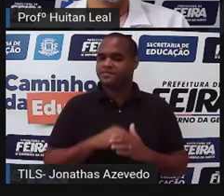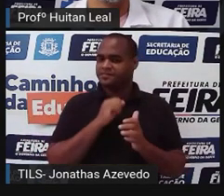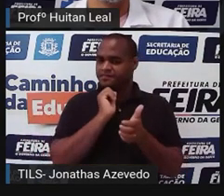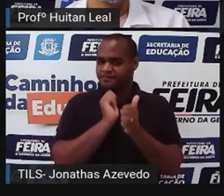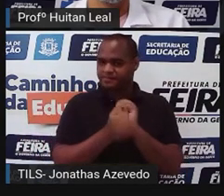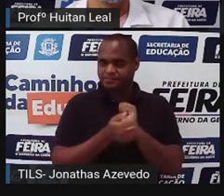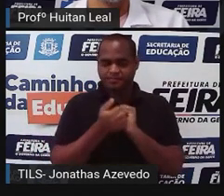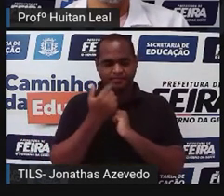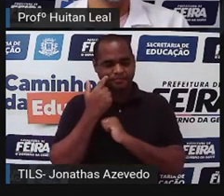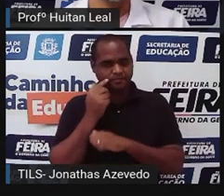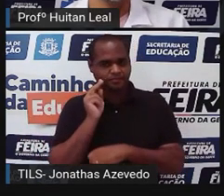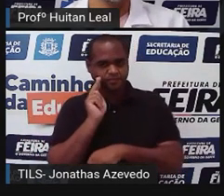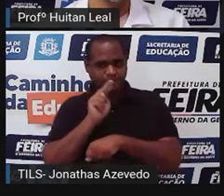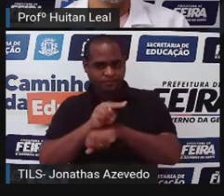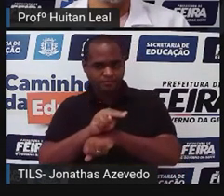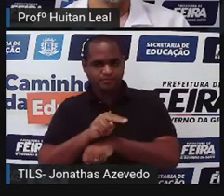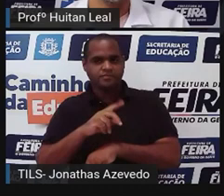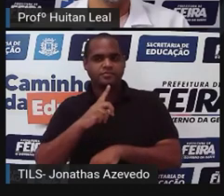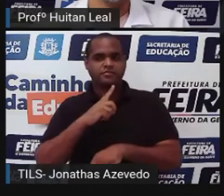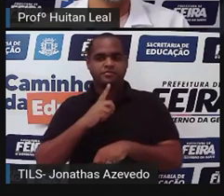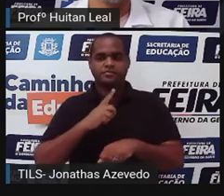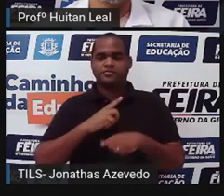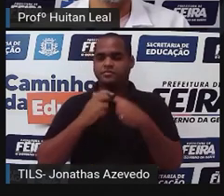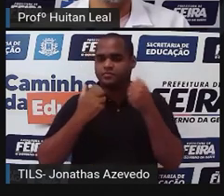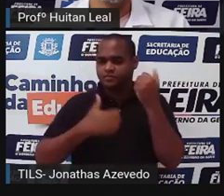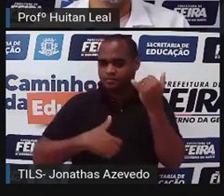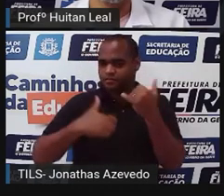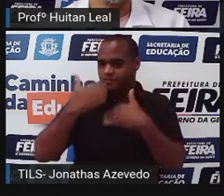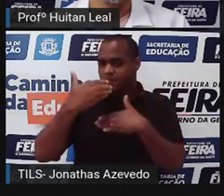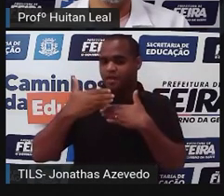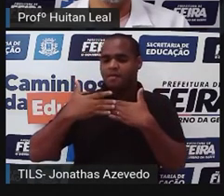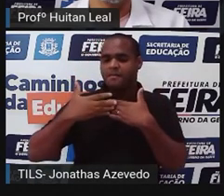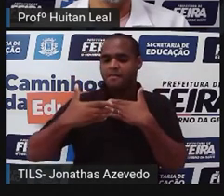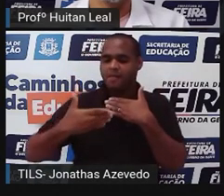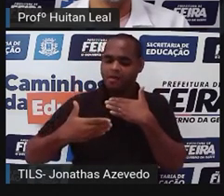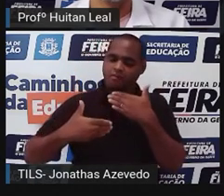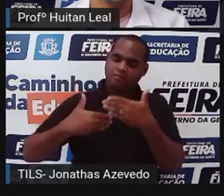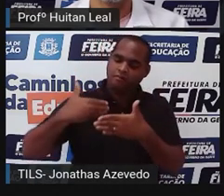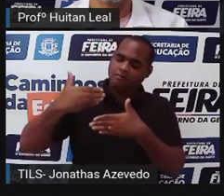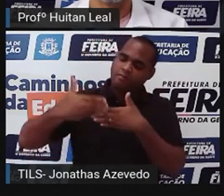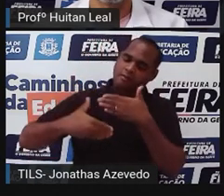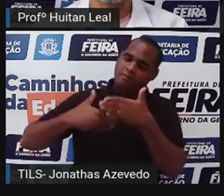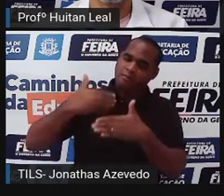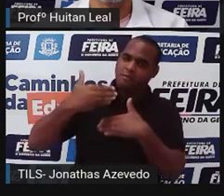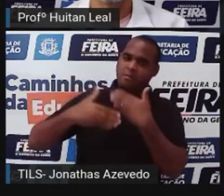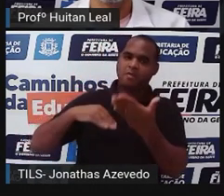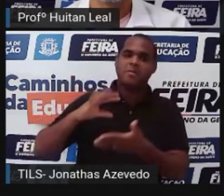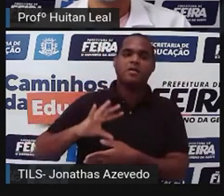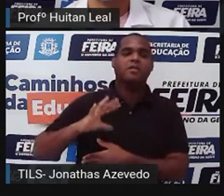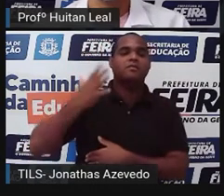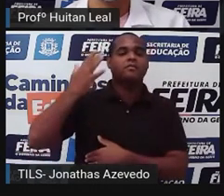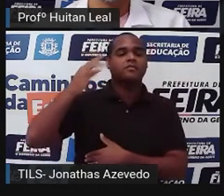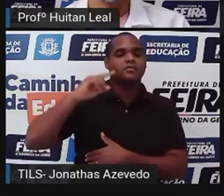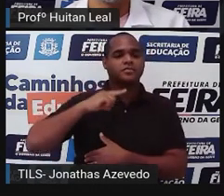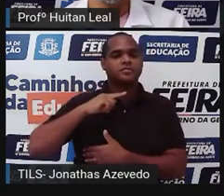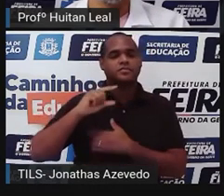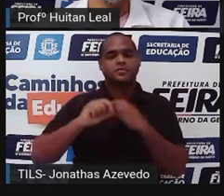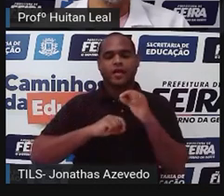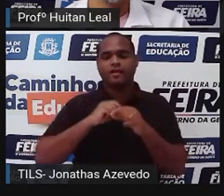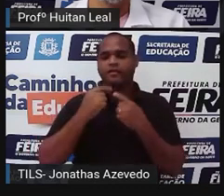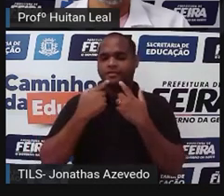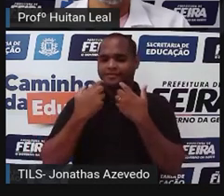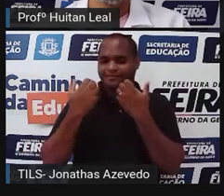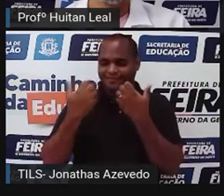-observador, ele está ali narrando o que vai acontecendo. A proporção que vai acontecendo, ele vai